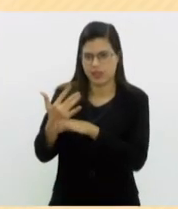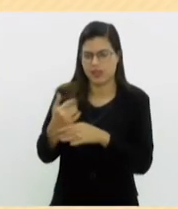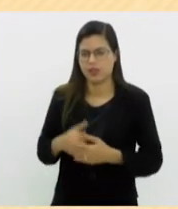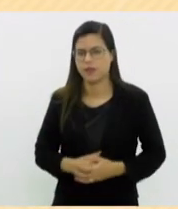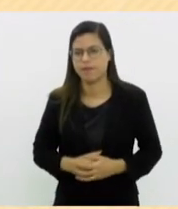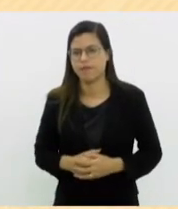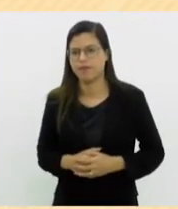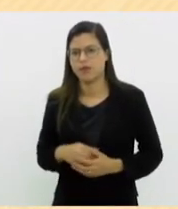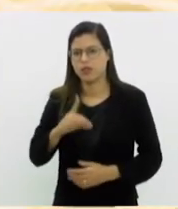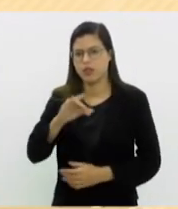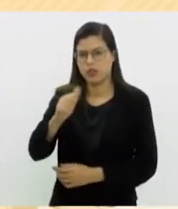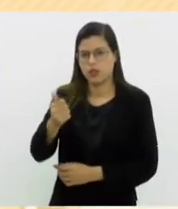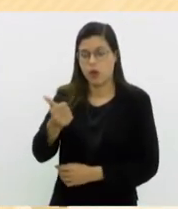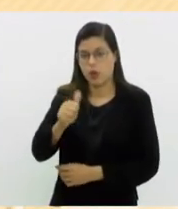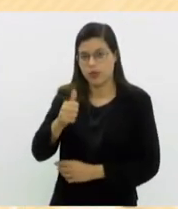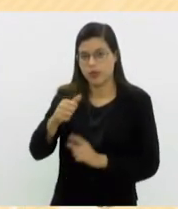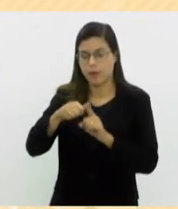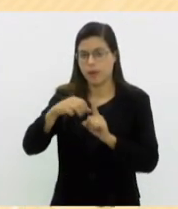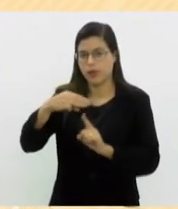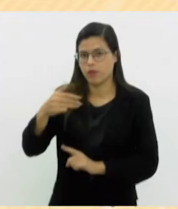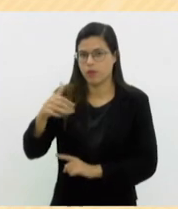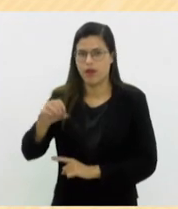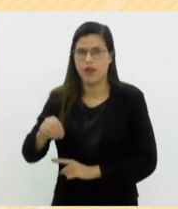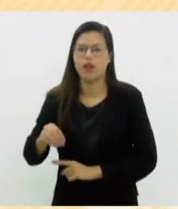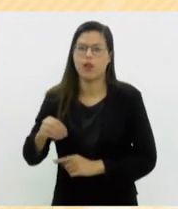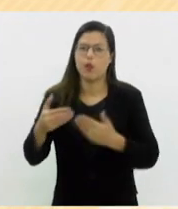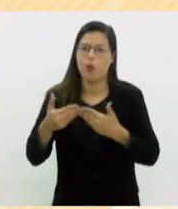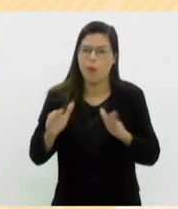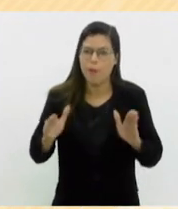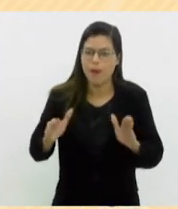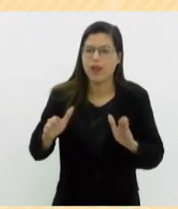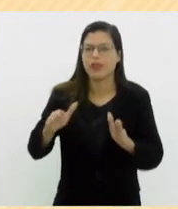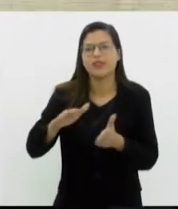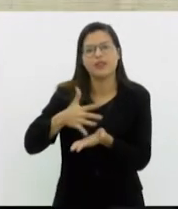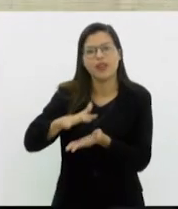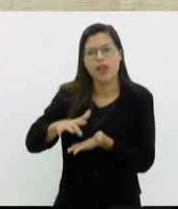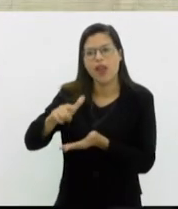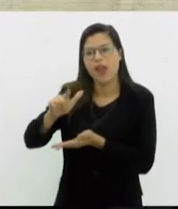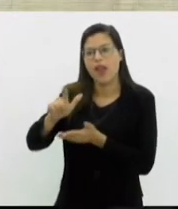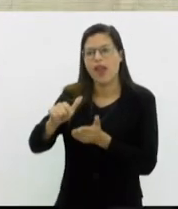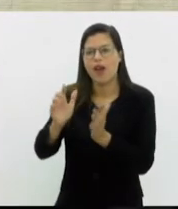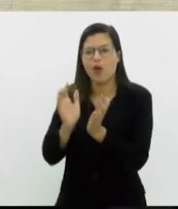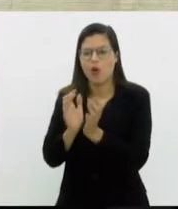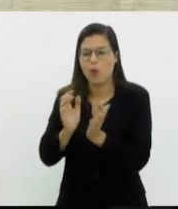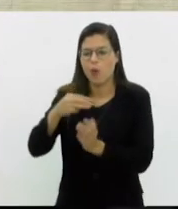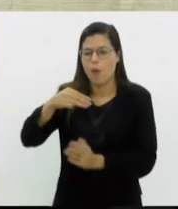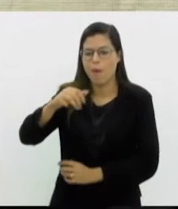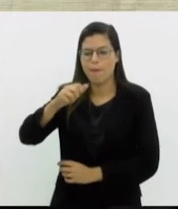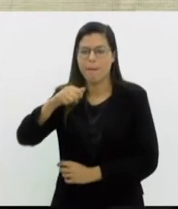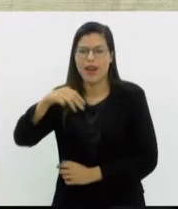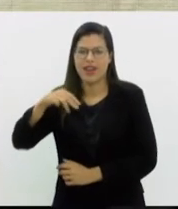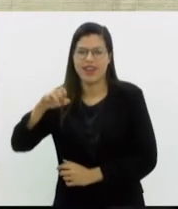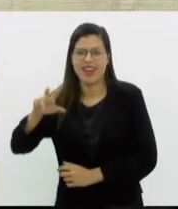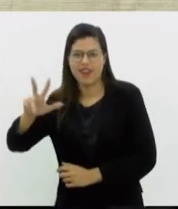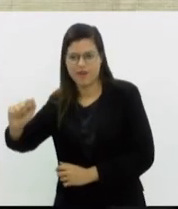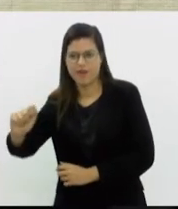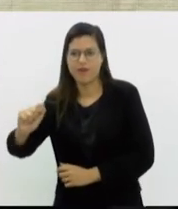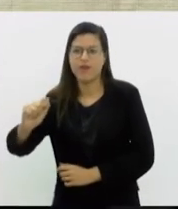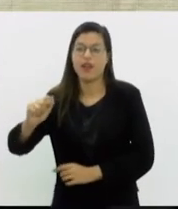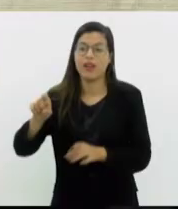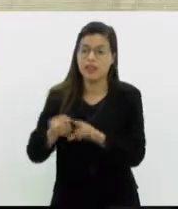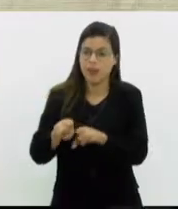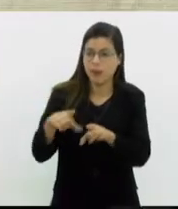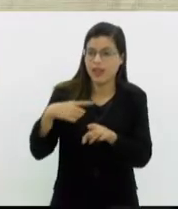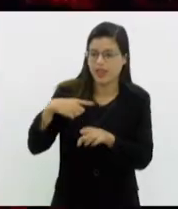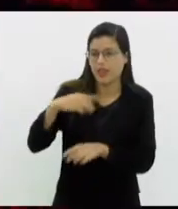No dia 11 de maio, quem abra festa com muito reggae é a banda Maneva. Já no dia 11, a animação fica por conta do Barões